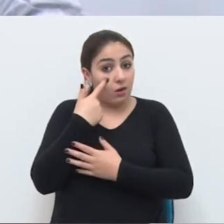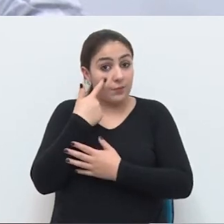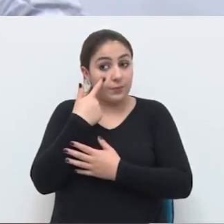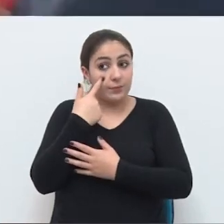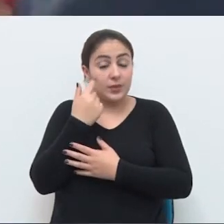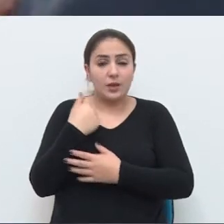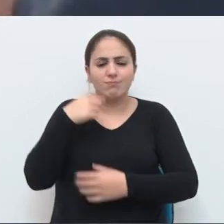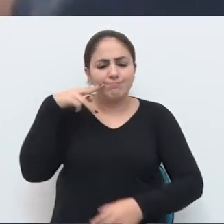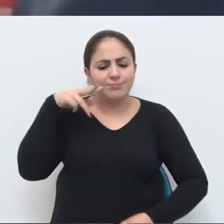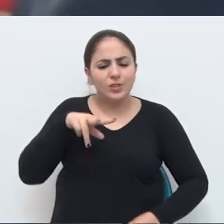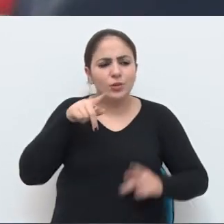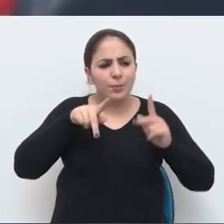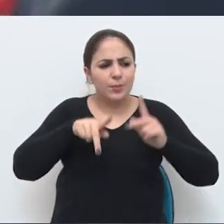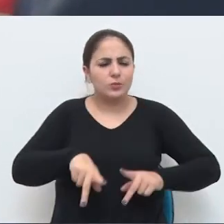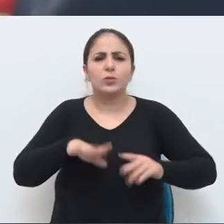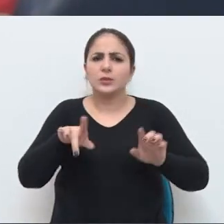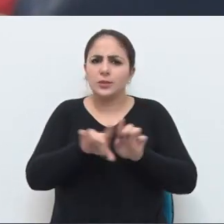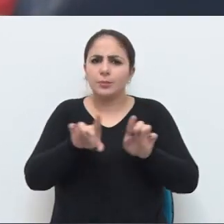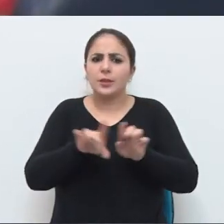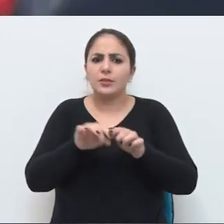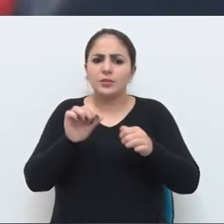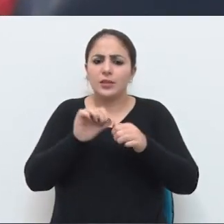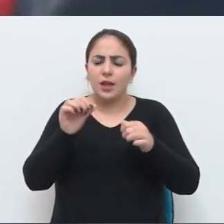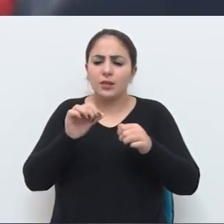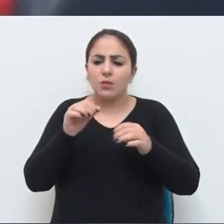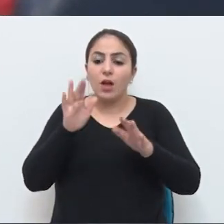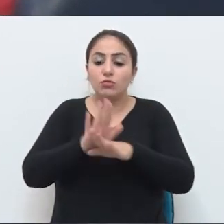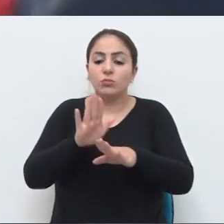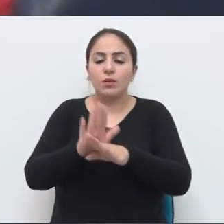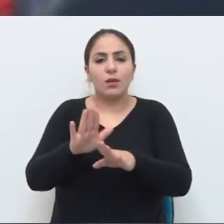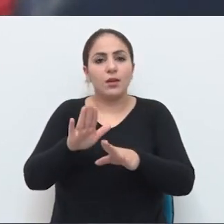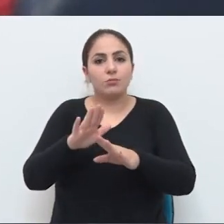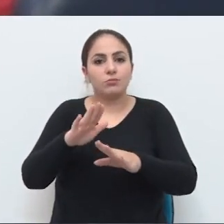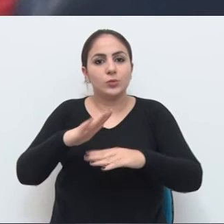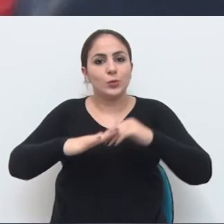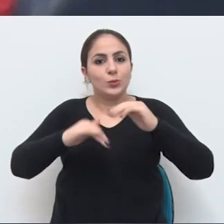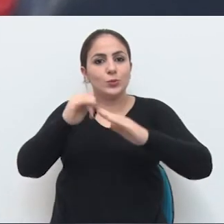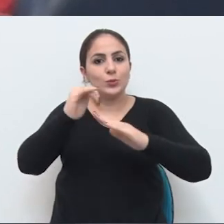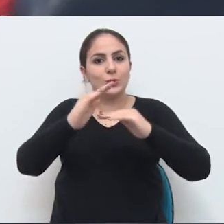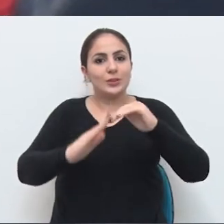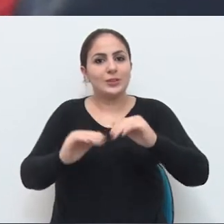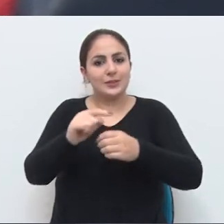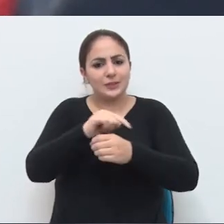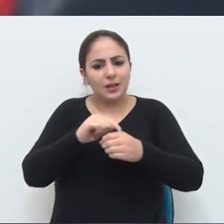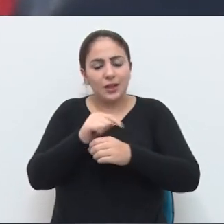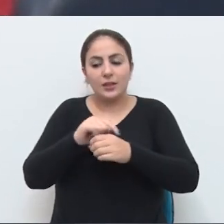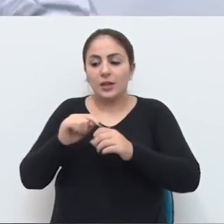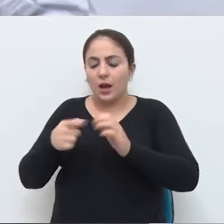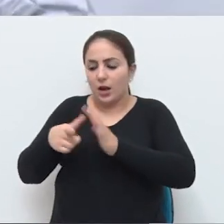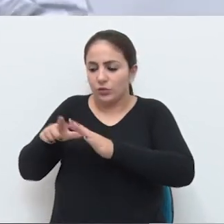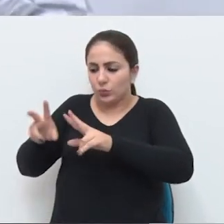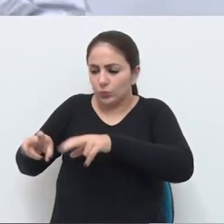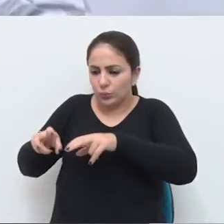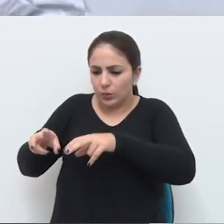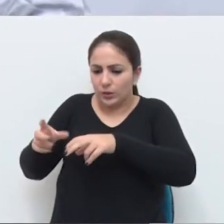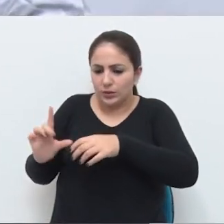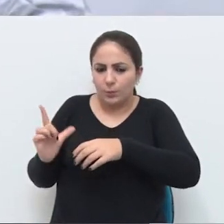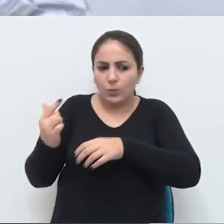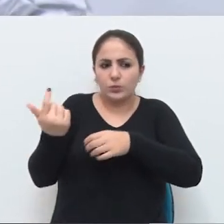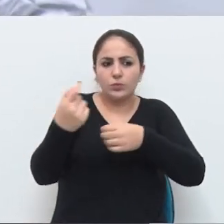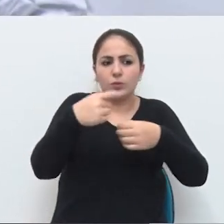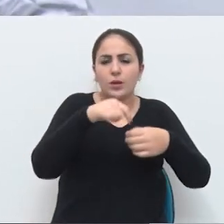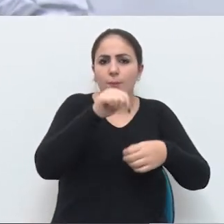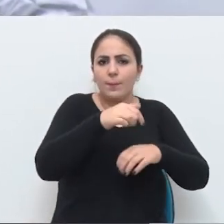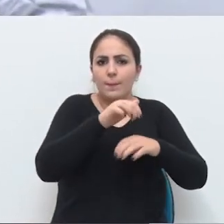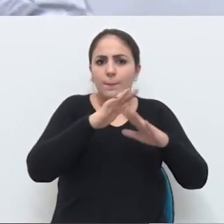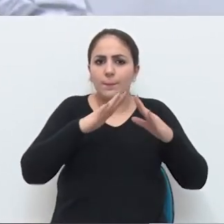Então, eu vejo assim que as pessoas também que fizeram por essa cidade, que vieram lá do interior, vieram para Santa Marta, já lhe passo a parte,